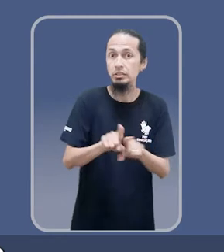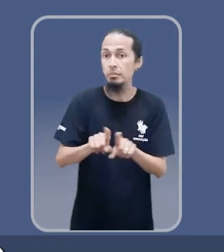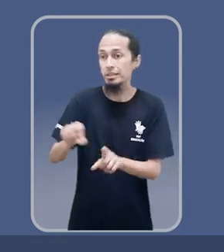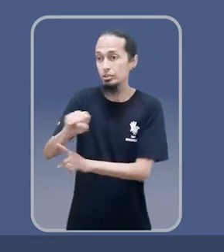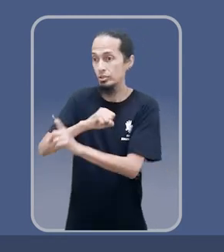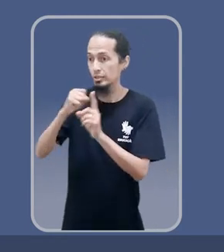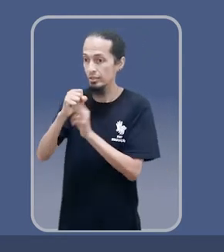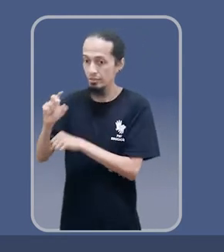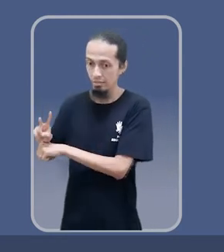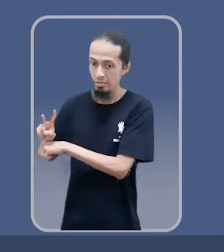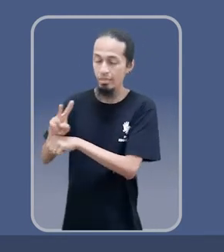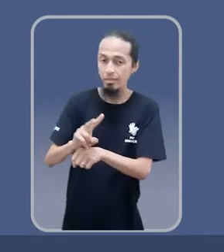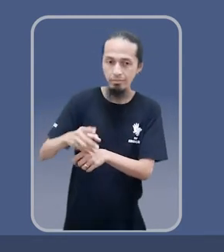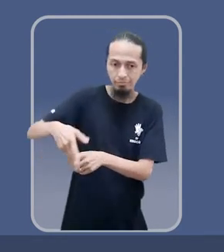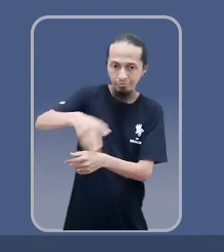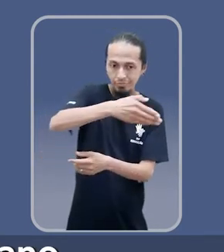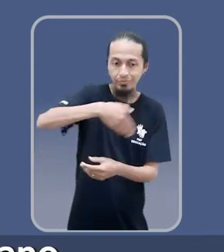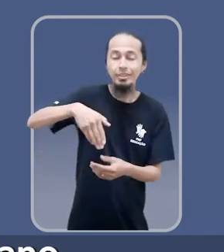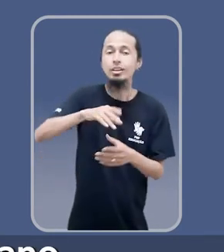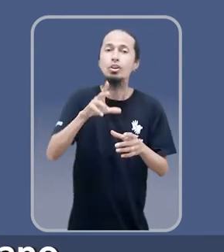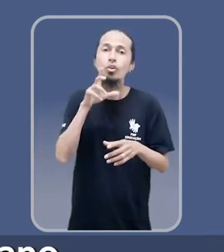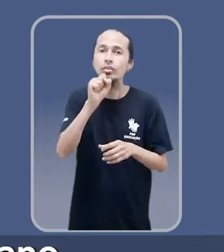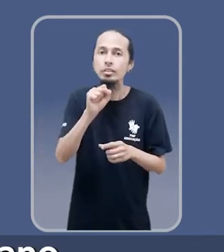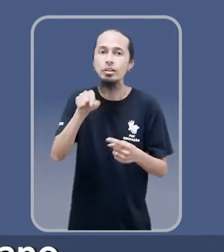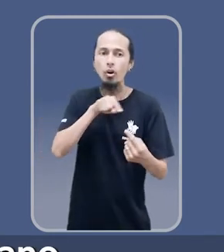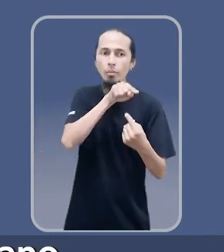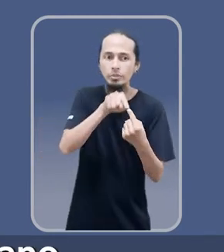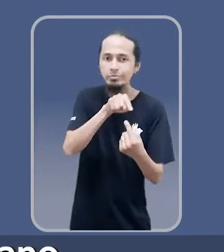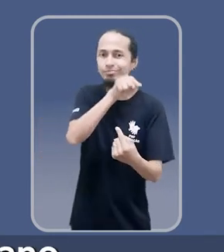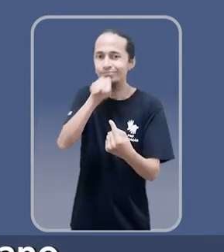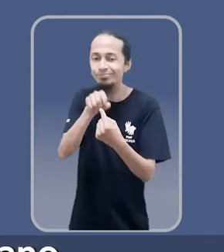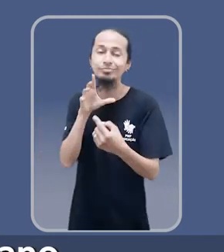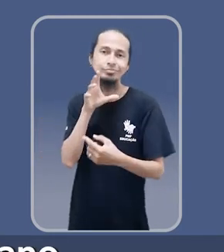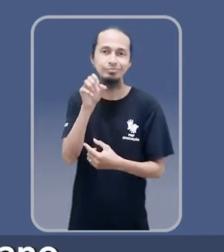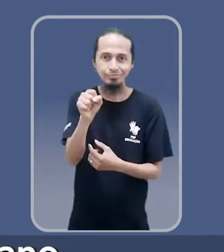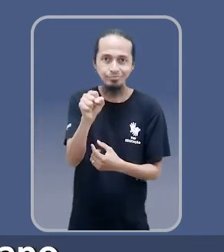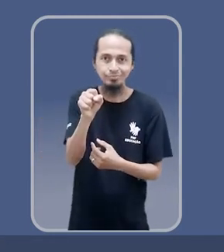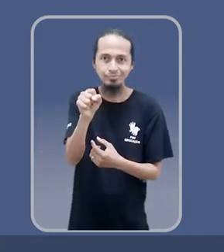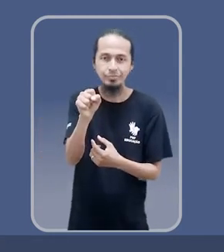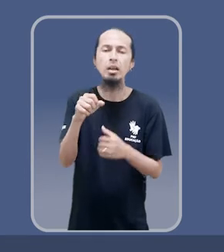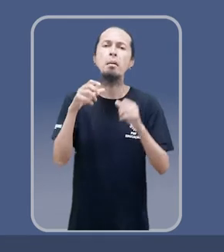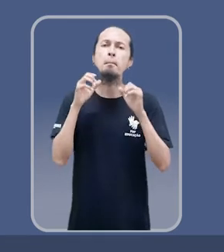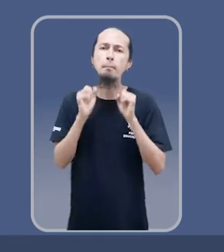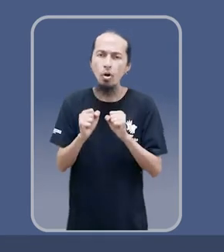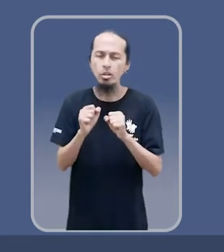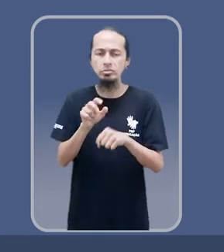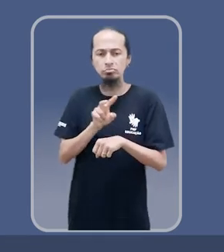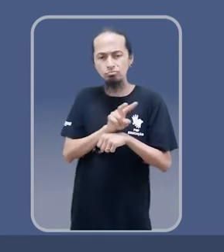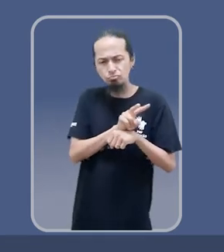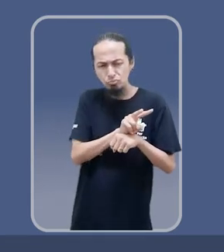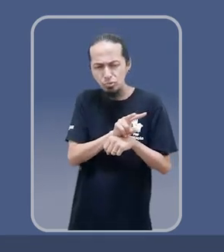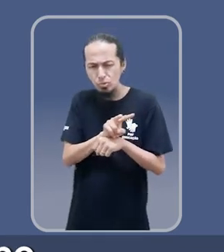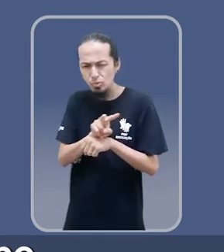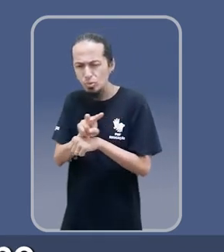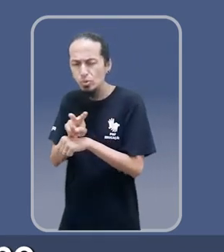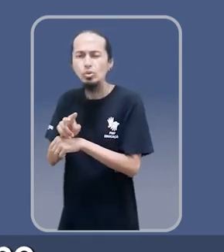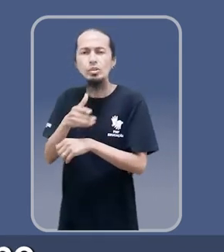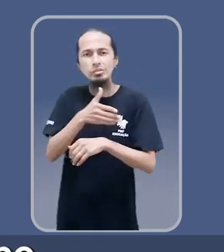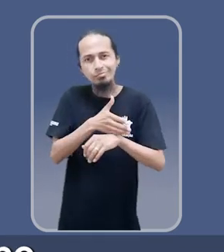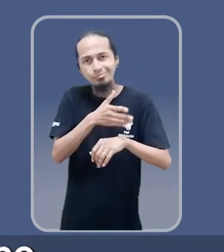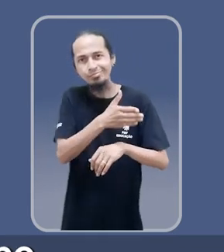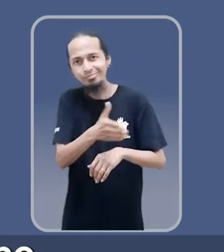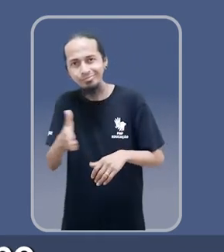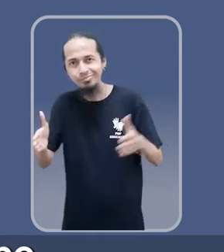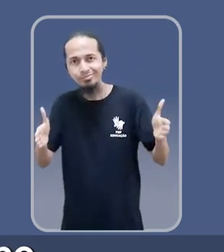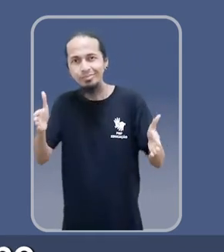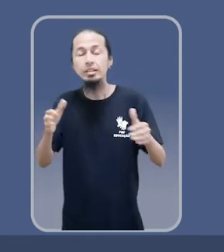acompanhamento de toda a sociedade, a gente consiga alcançar os objetivos do Plano. A gente pode monitorá-lo e ir adequando